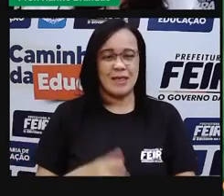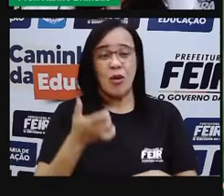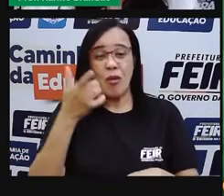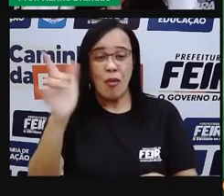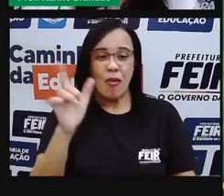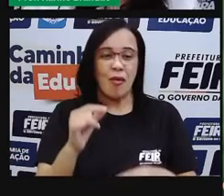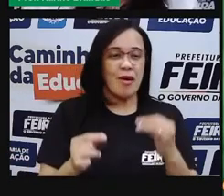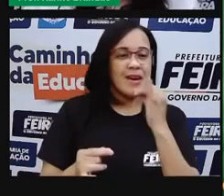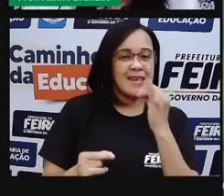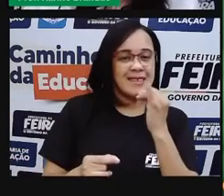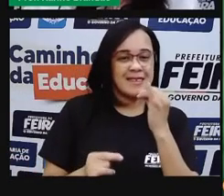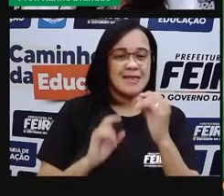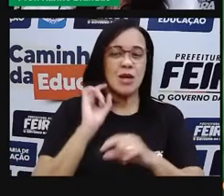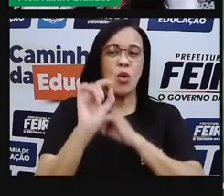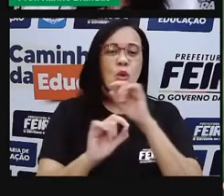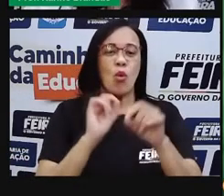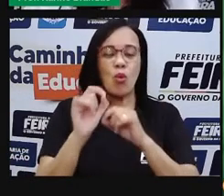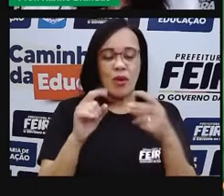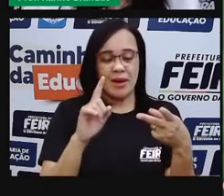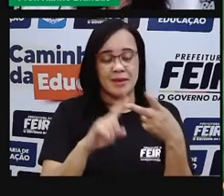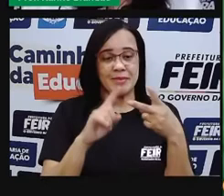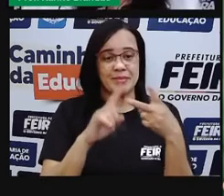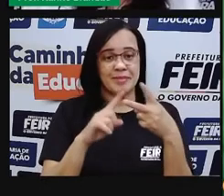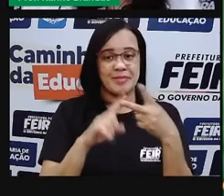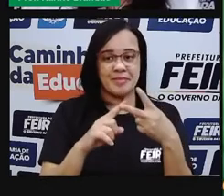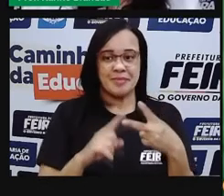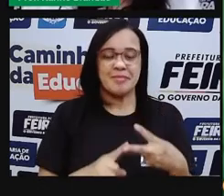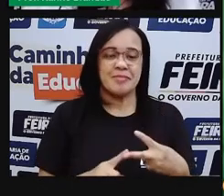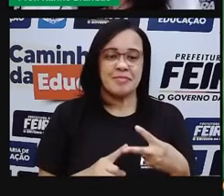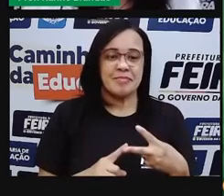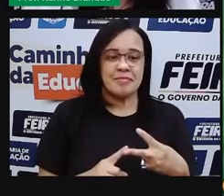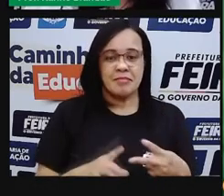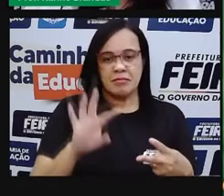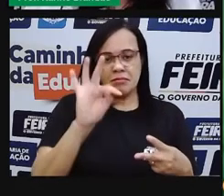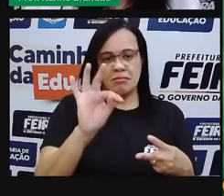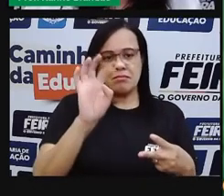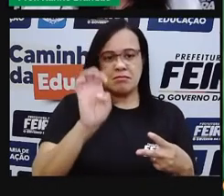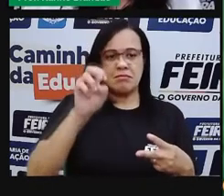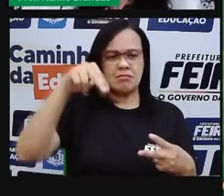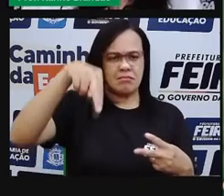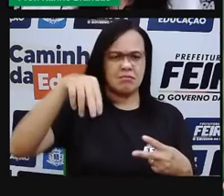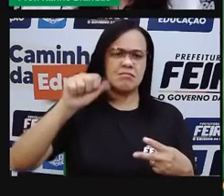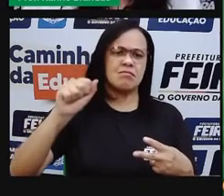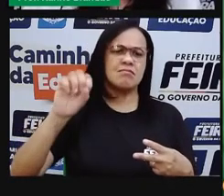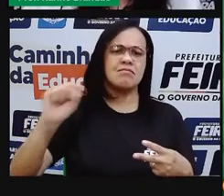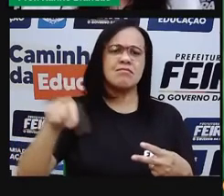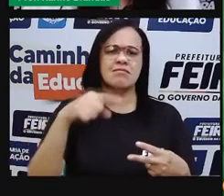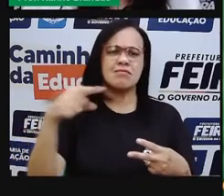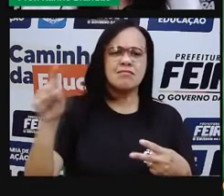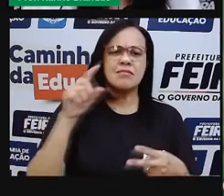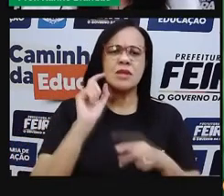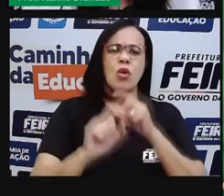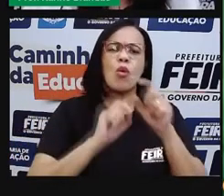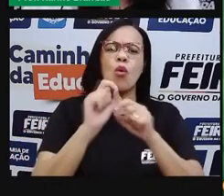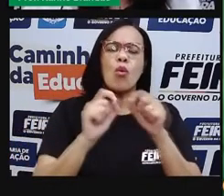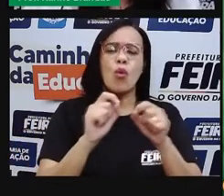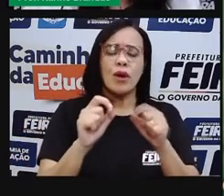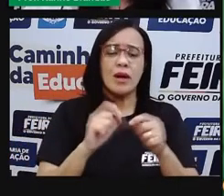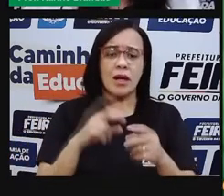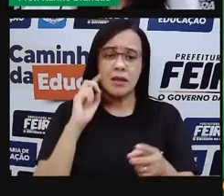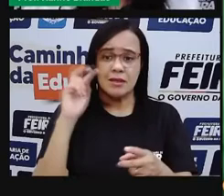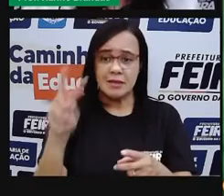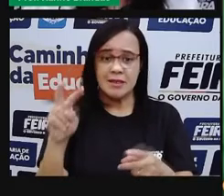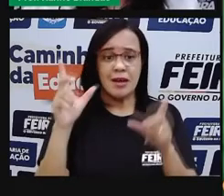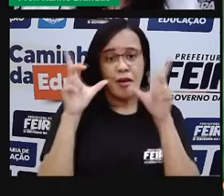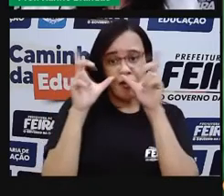a gente chama de tensão superficial. O que é a tensão superficial? A gente observa aqui nessa última imagem,